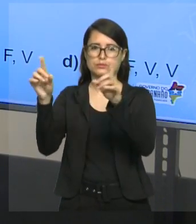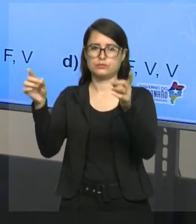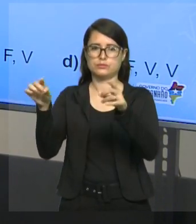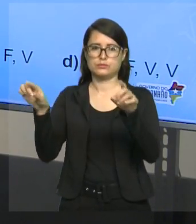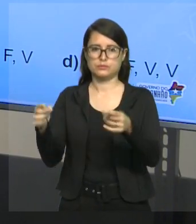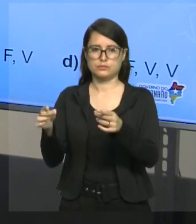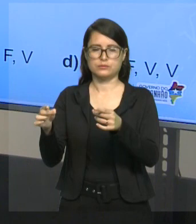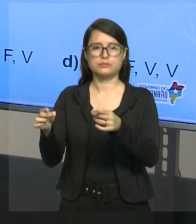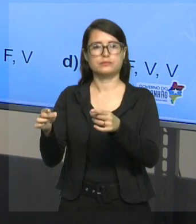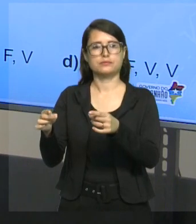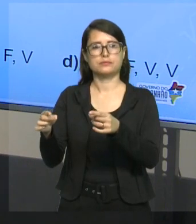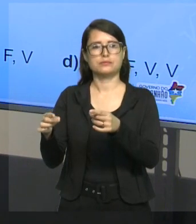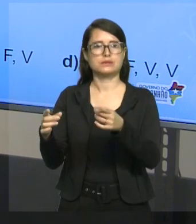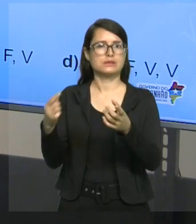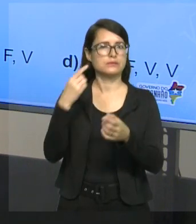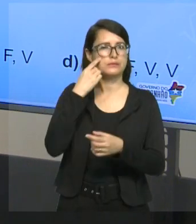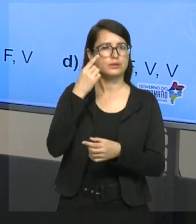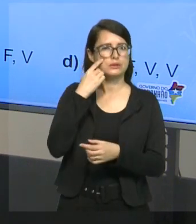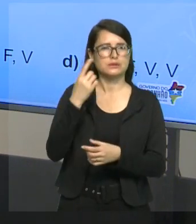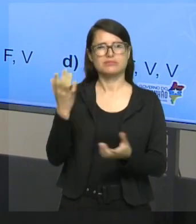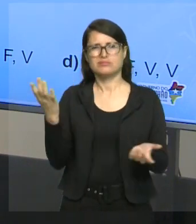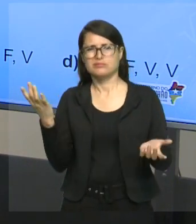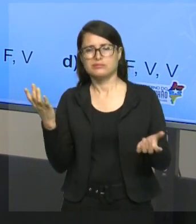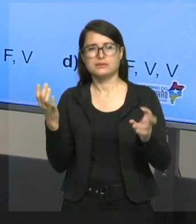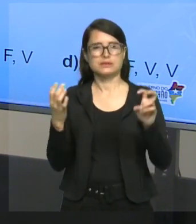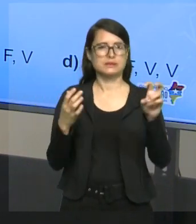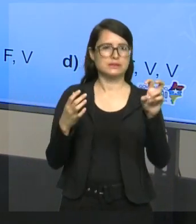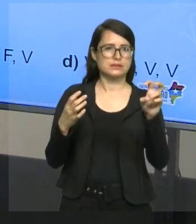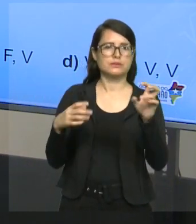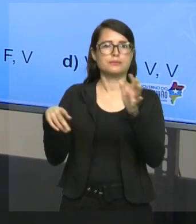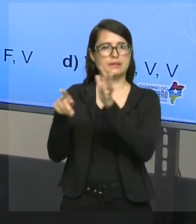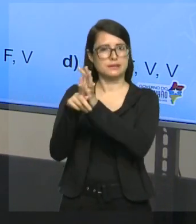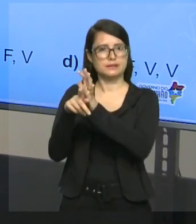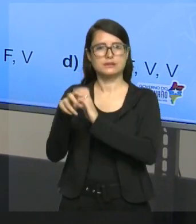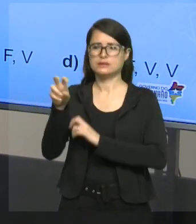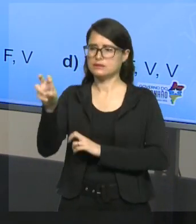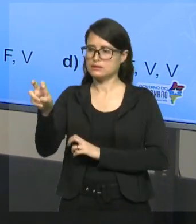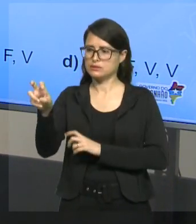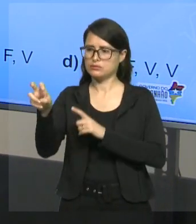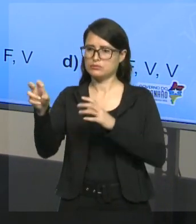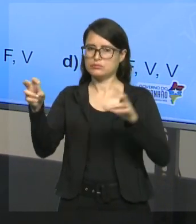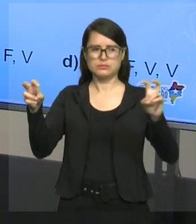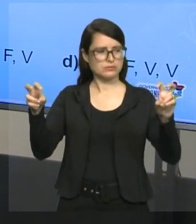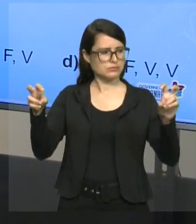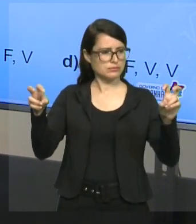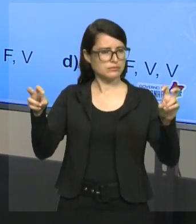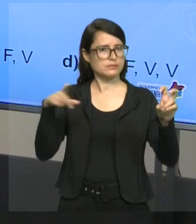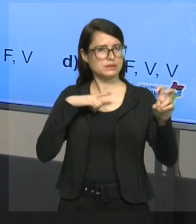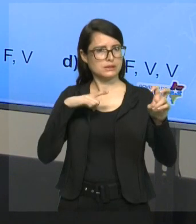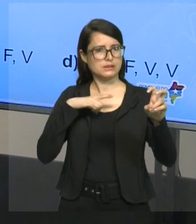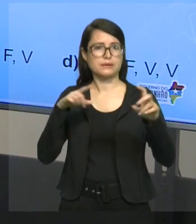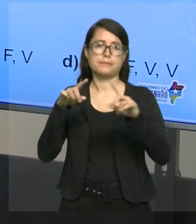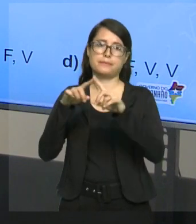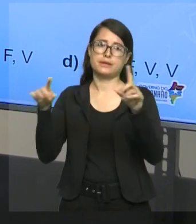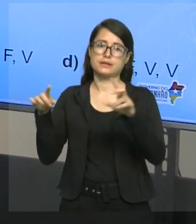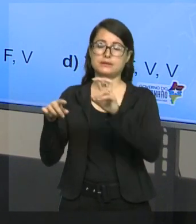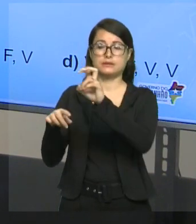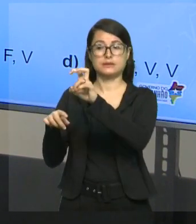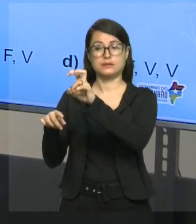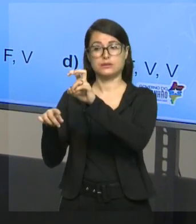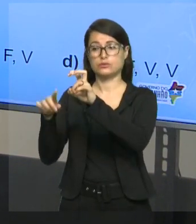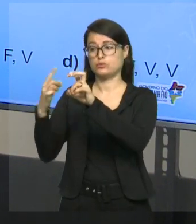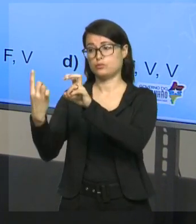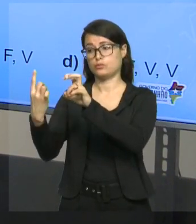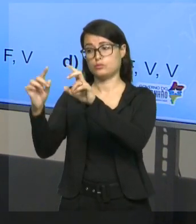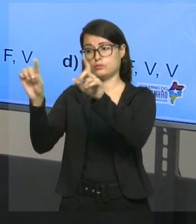Você pode se enganar, se precipitar, falando que ele pertence porque aparece aqui. Mas, na verdade, o 5 e o 1 entre